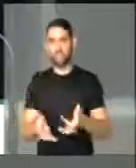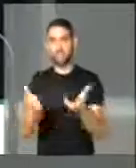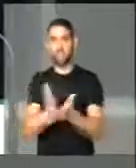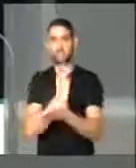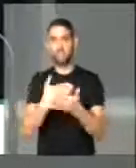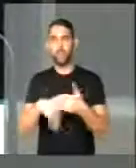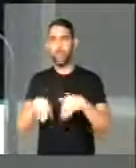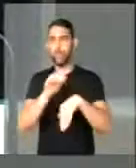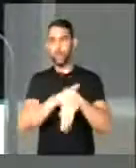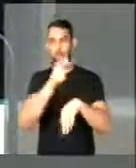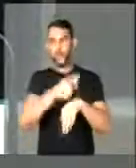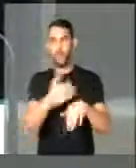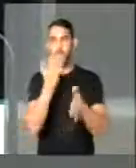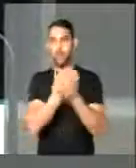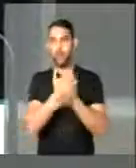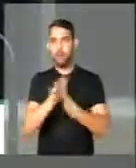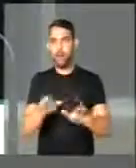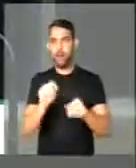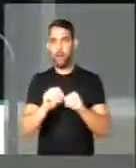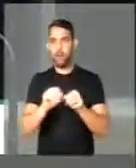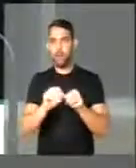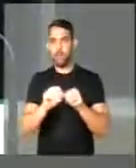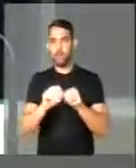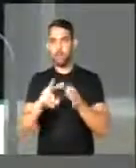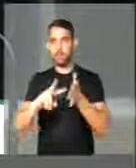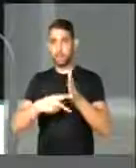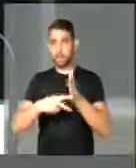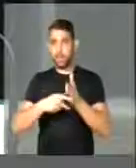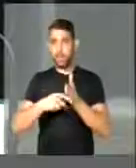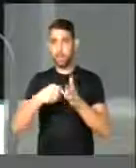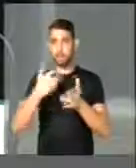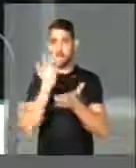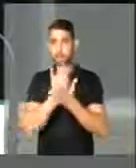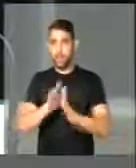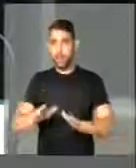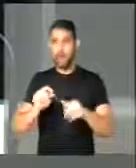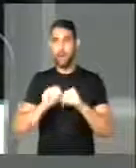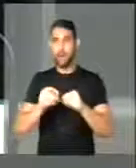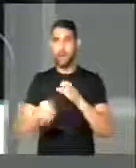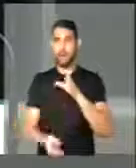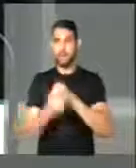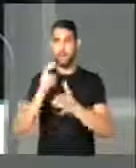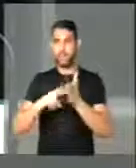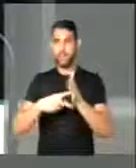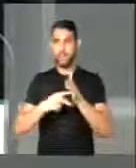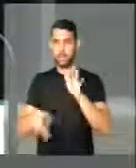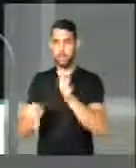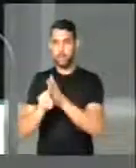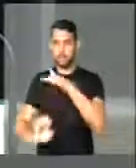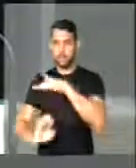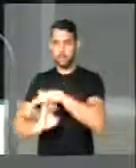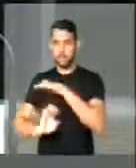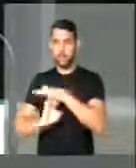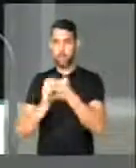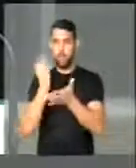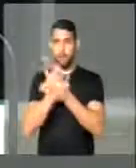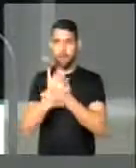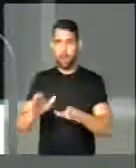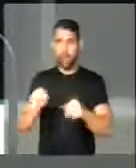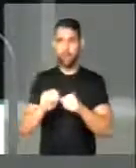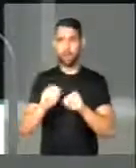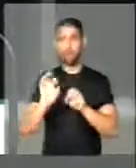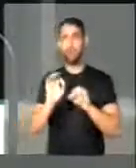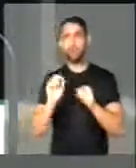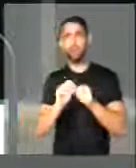autonomia, porque querem destruir as organizações sindicais, querem estabelecer sindicato por empresa, querem acabar com a